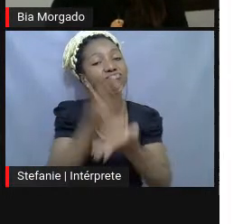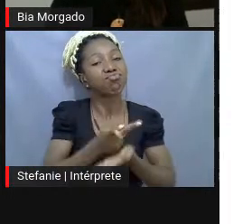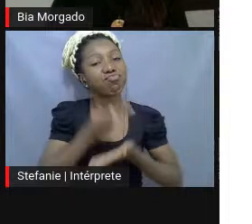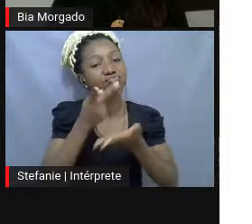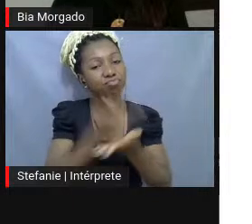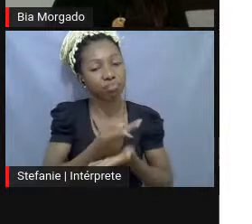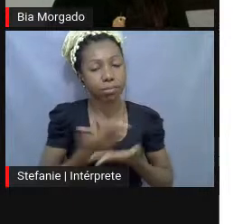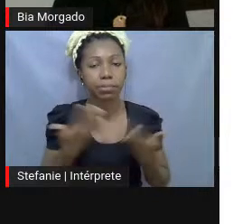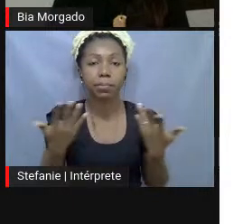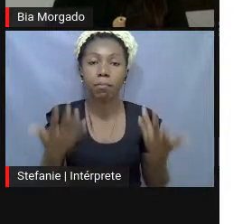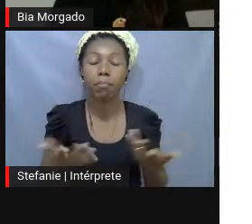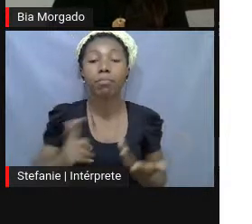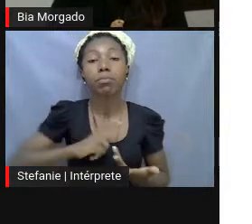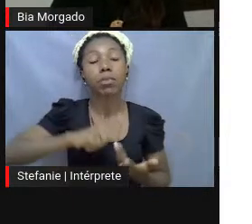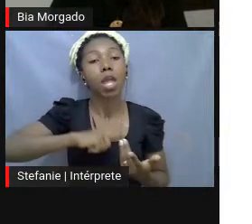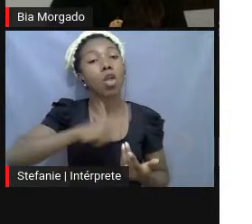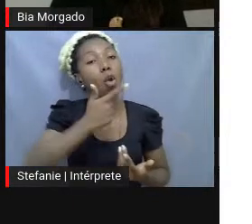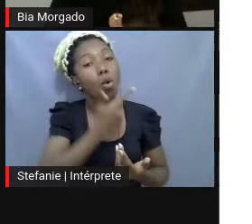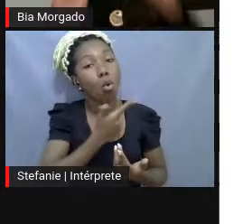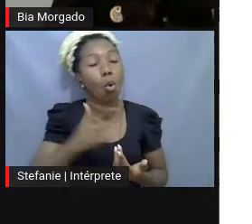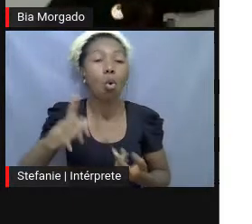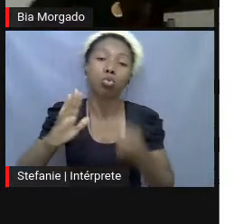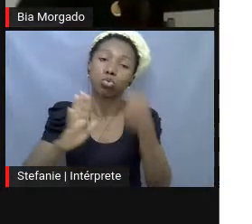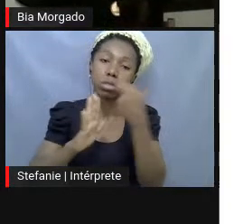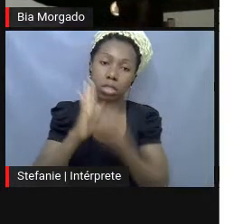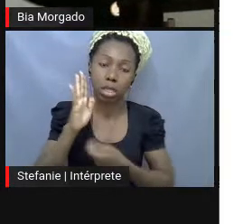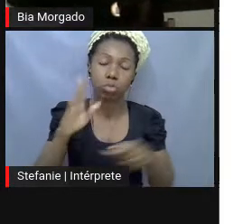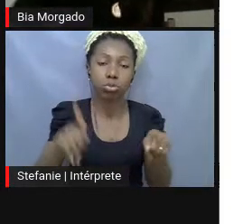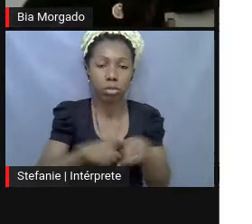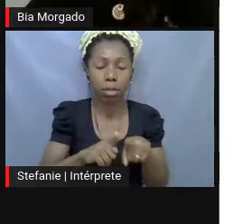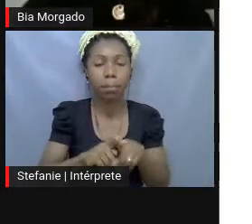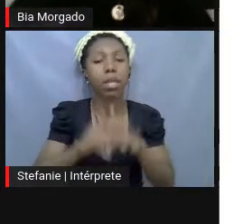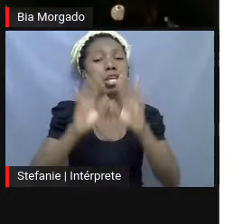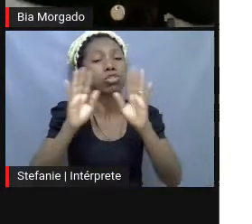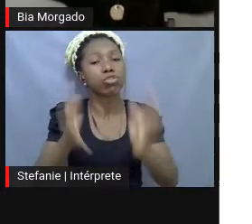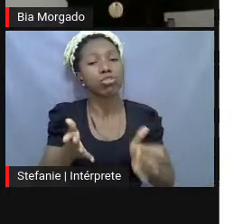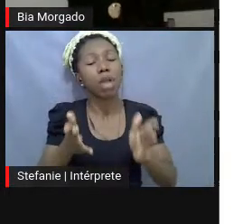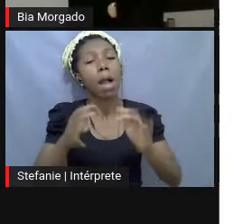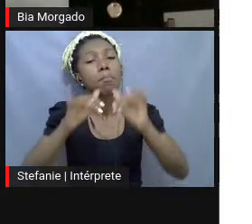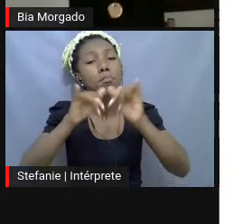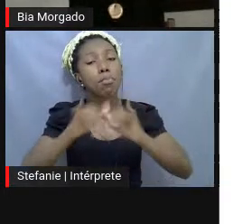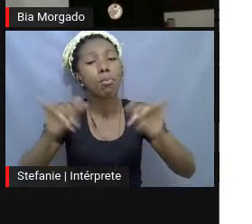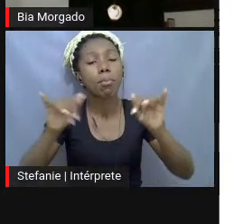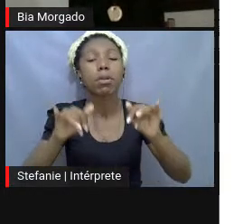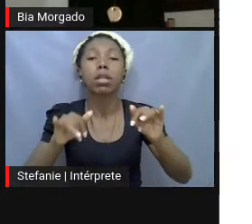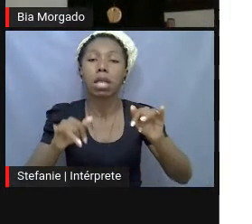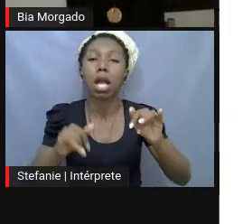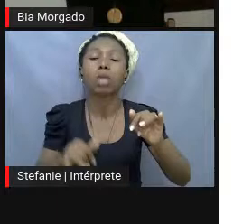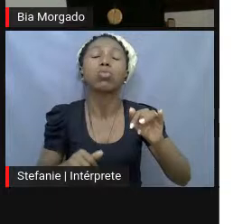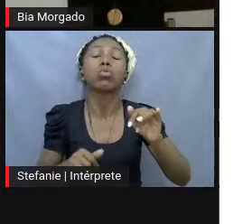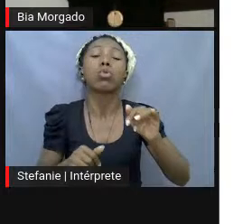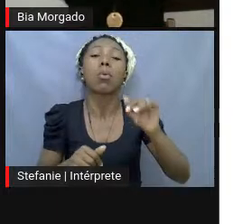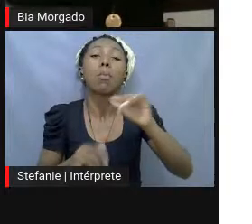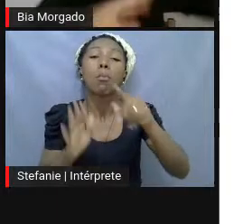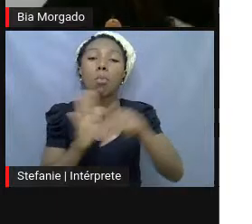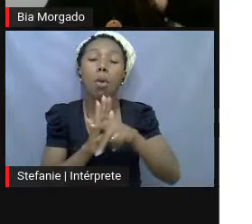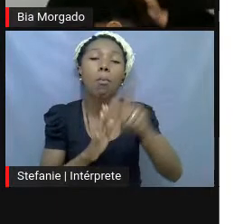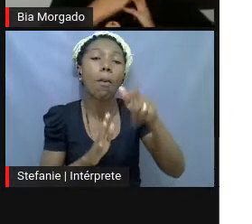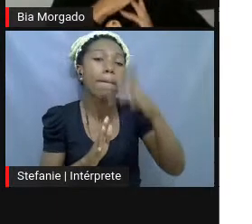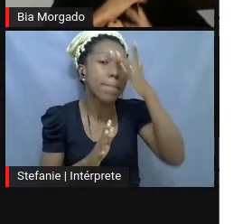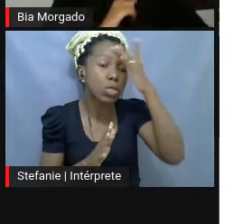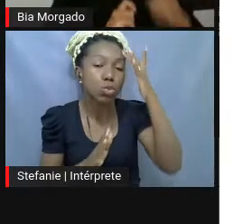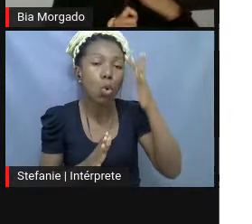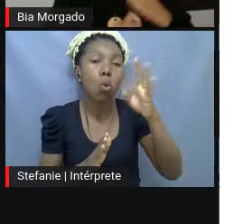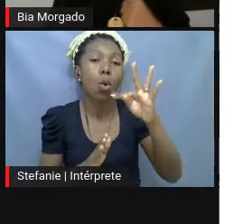Aí tem aqui outro texto que chegou a ser publicado na coluna do Torquato Neto em 71, que ele